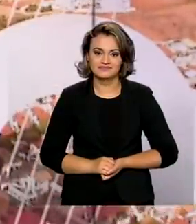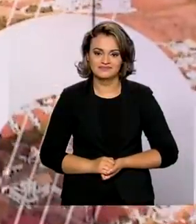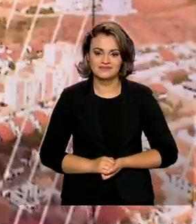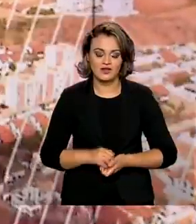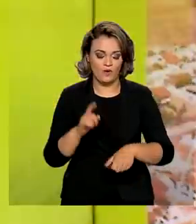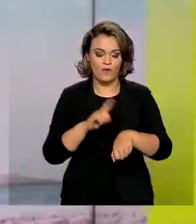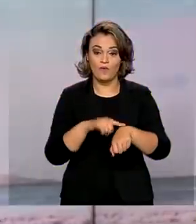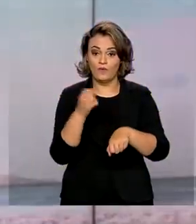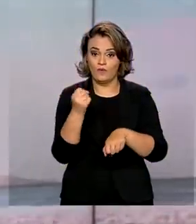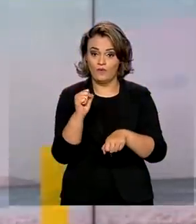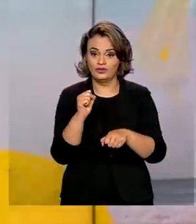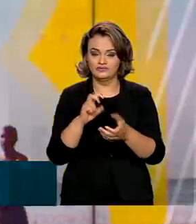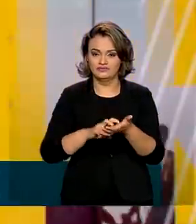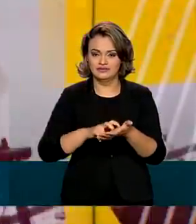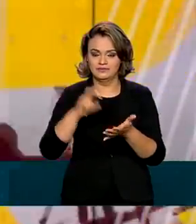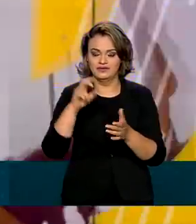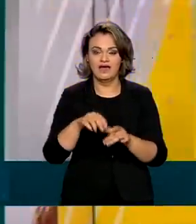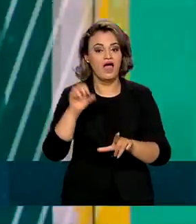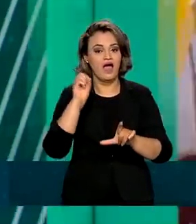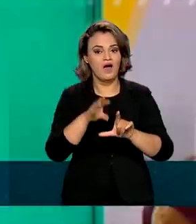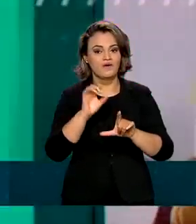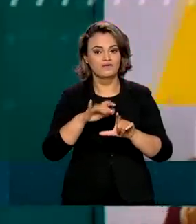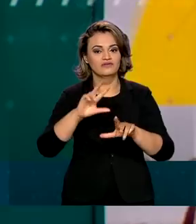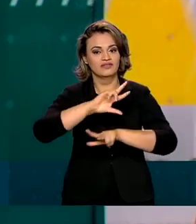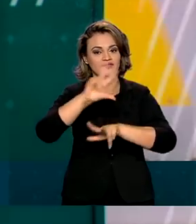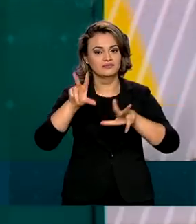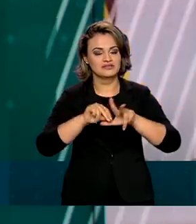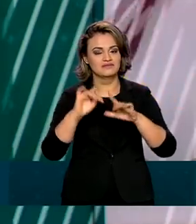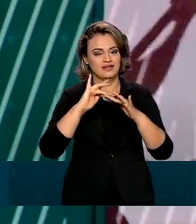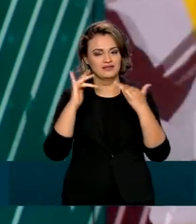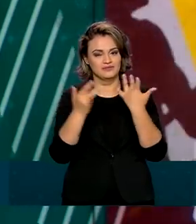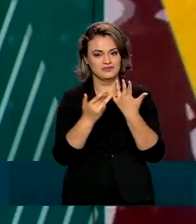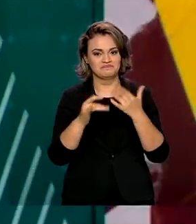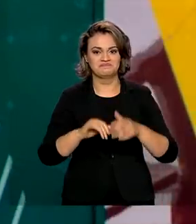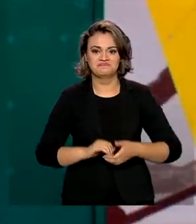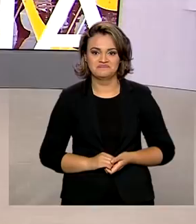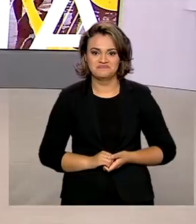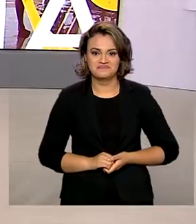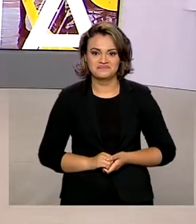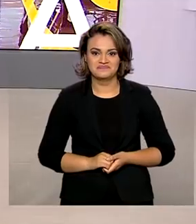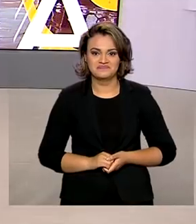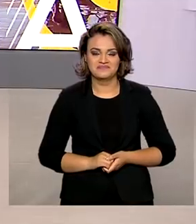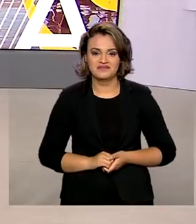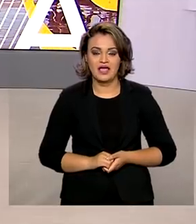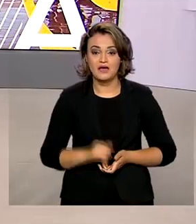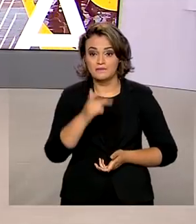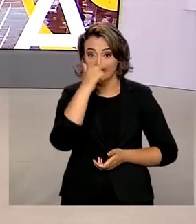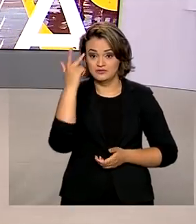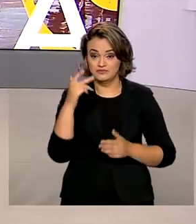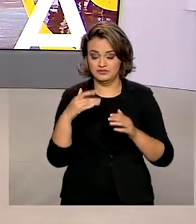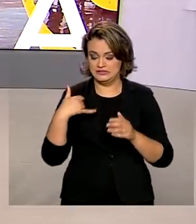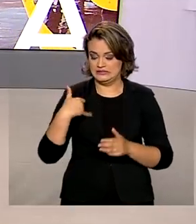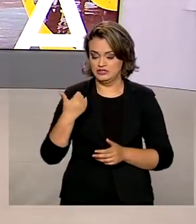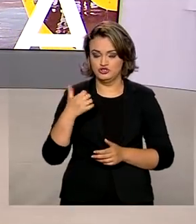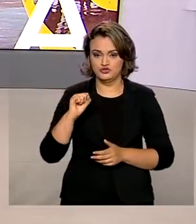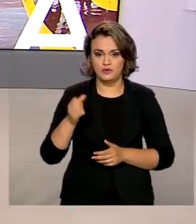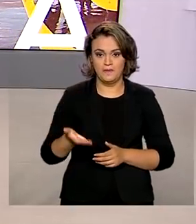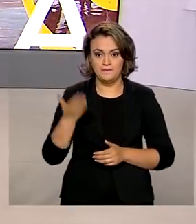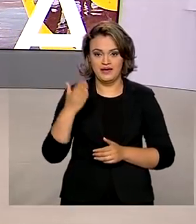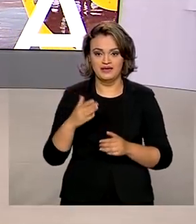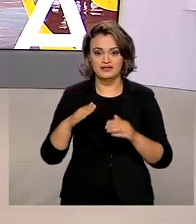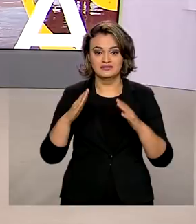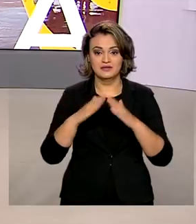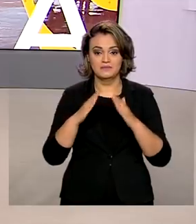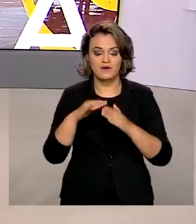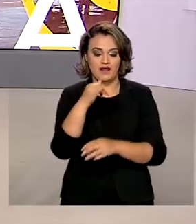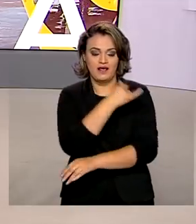São 8 horas da manhã, estamos ao vivo pela TV Brasil e redes sociais. Todos os moradores acima de 18 anos da ilha